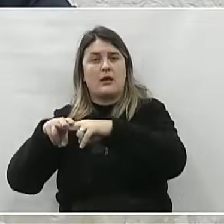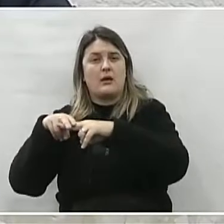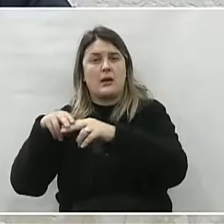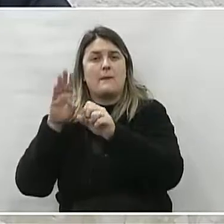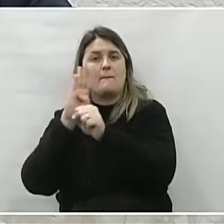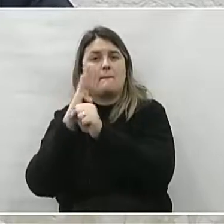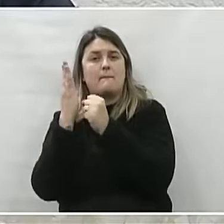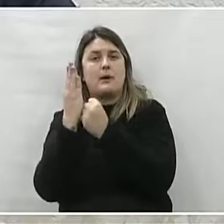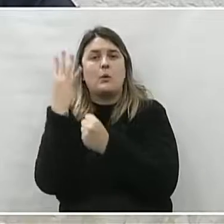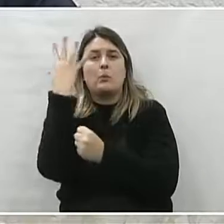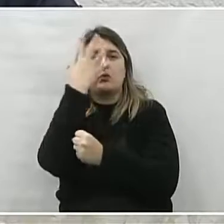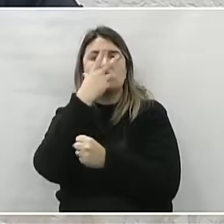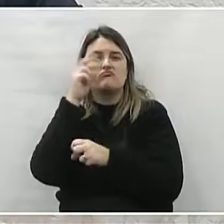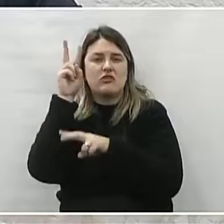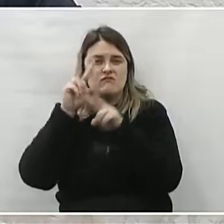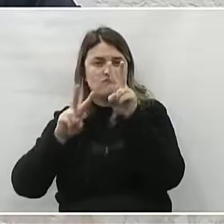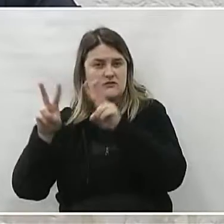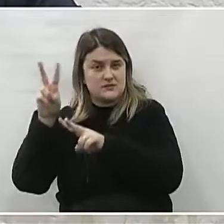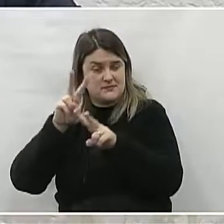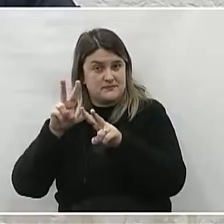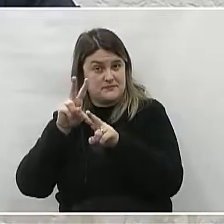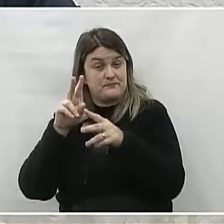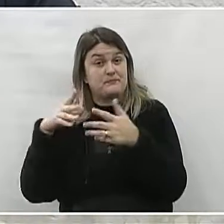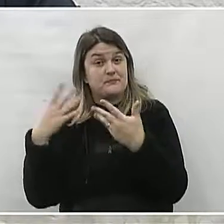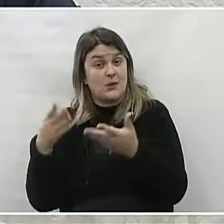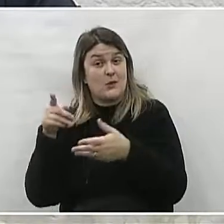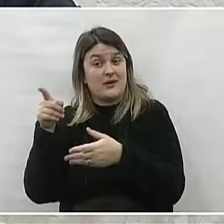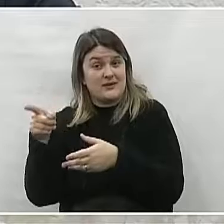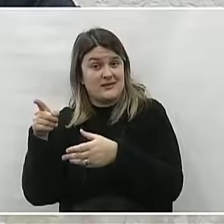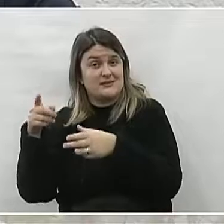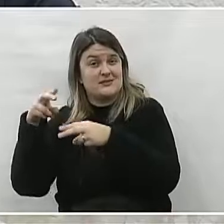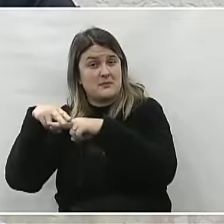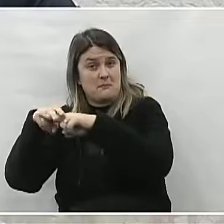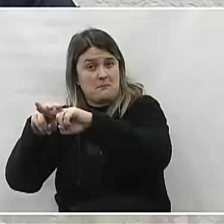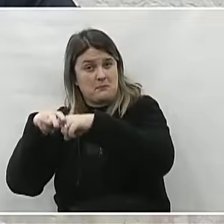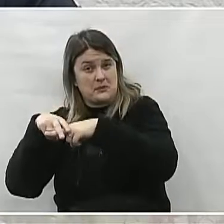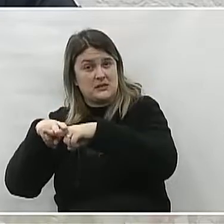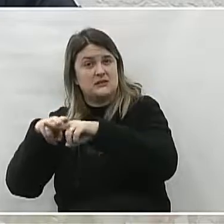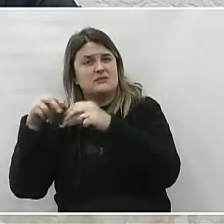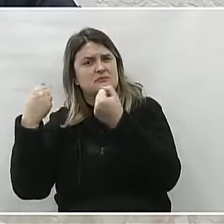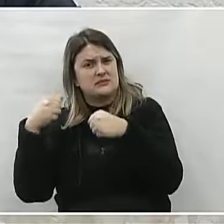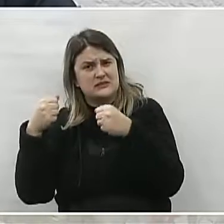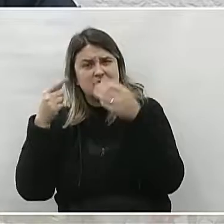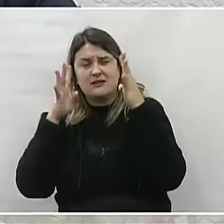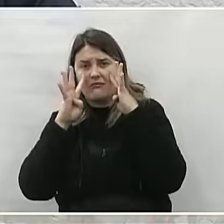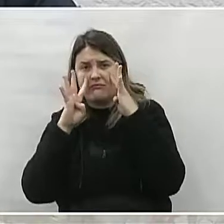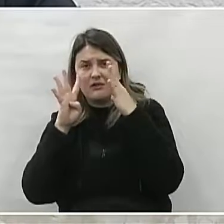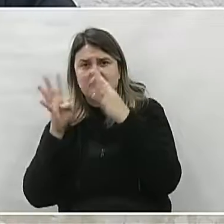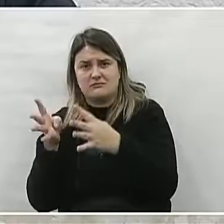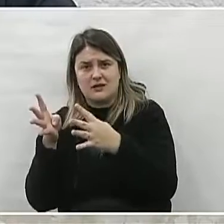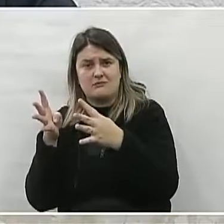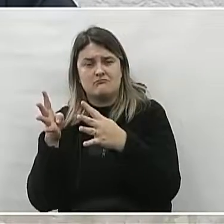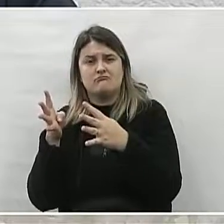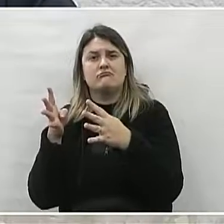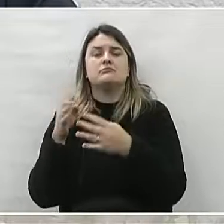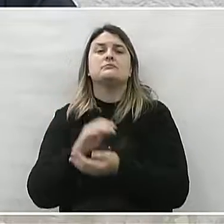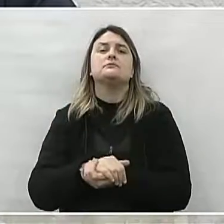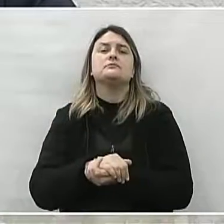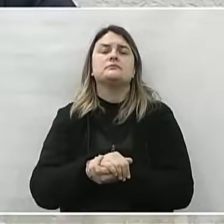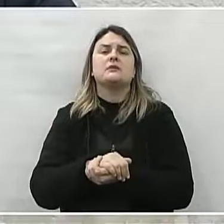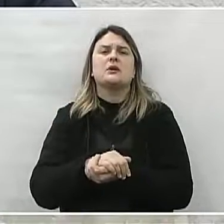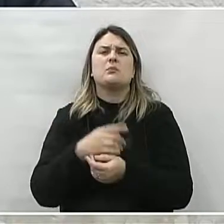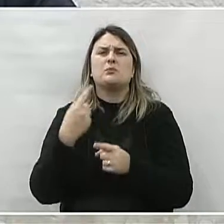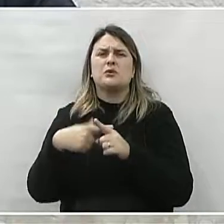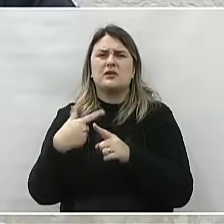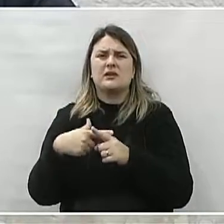nosso município. Justificativa. O referido parque infantil precisa de atenção do poder público, de um modo geral e